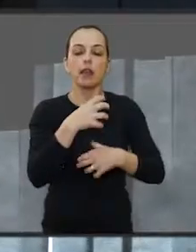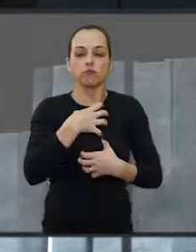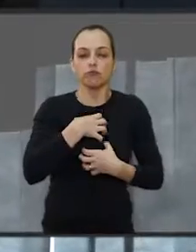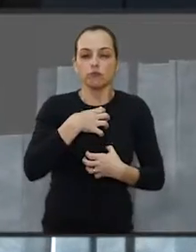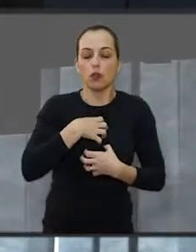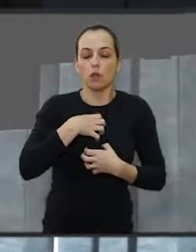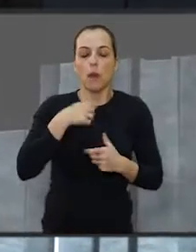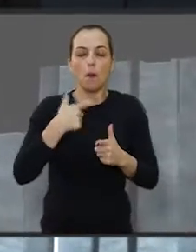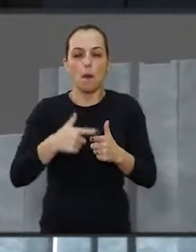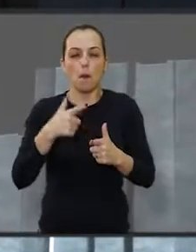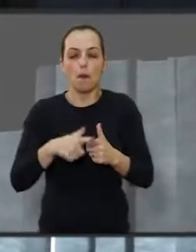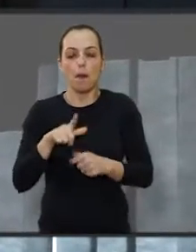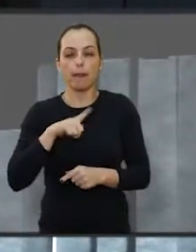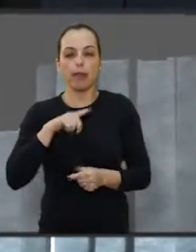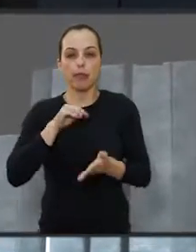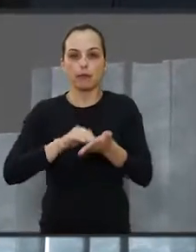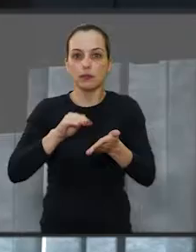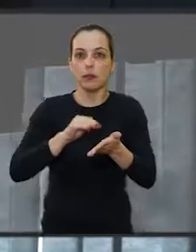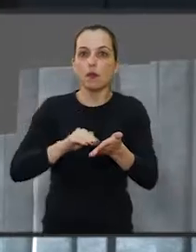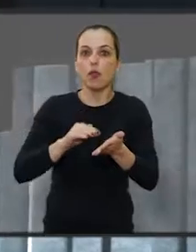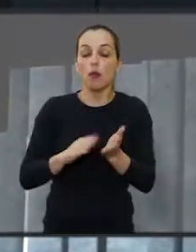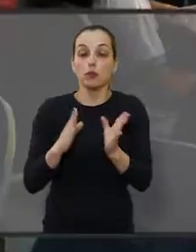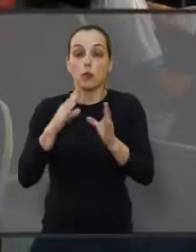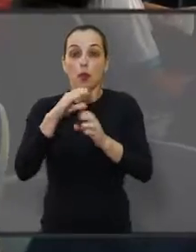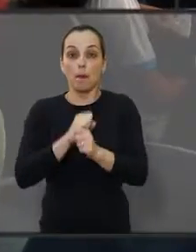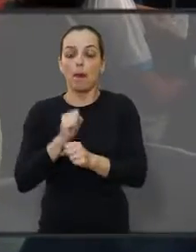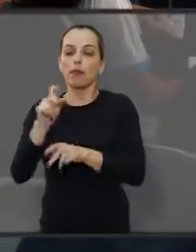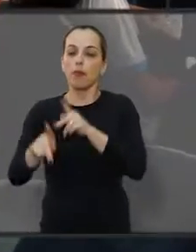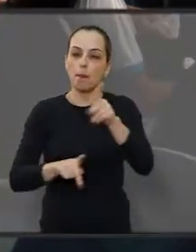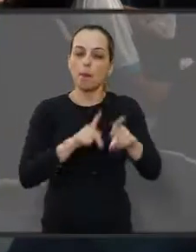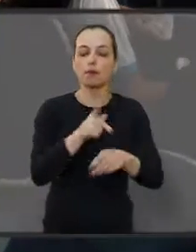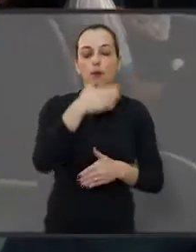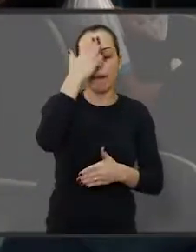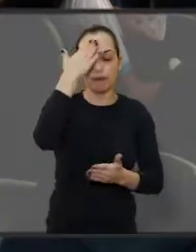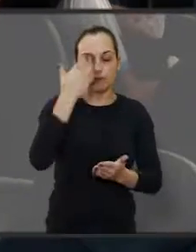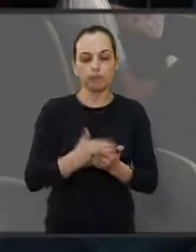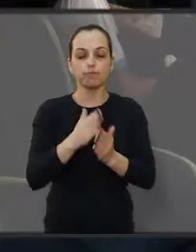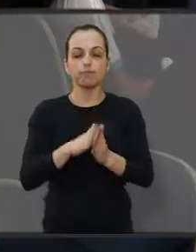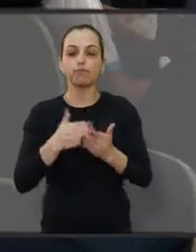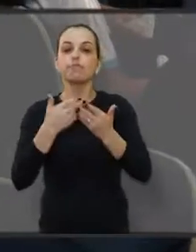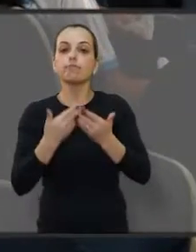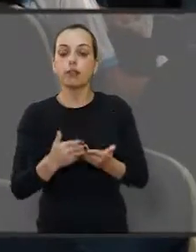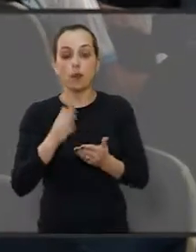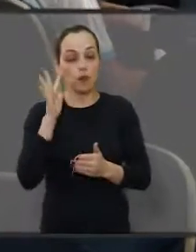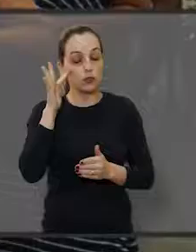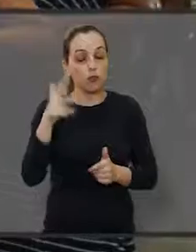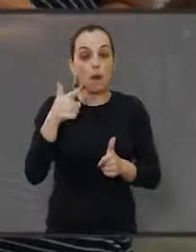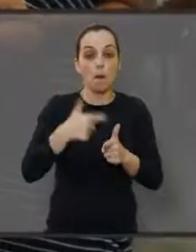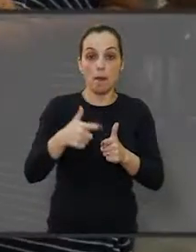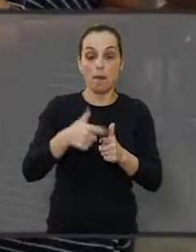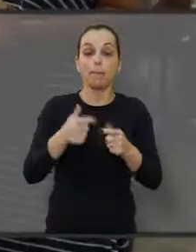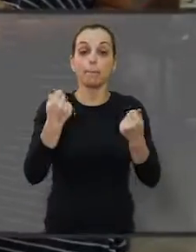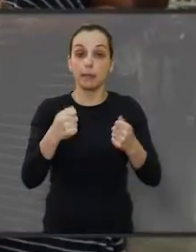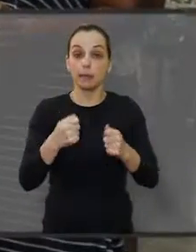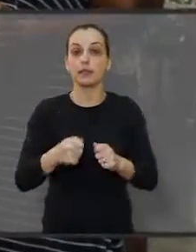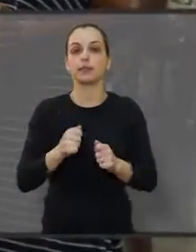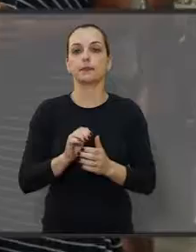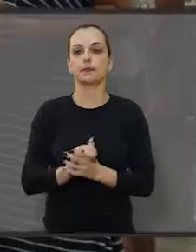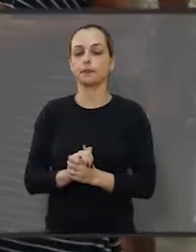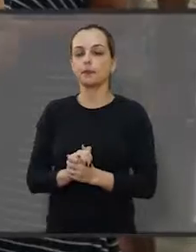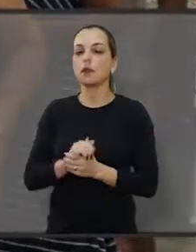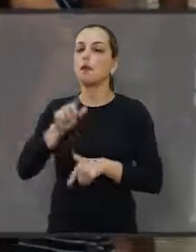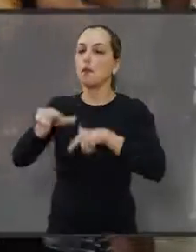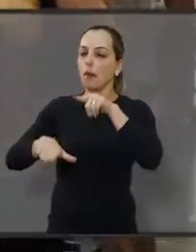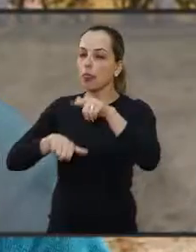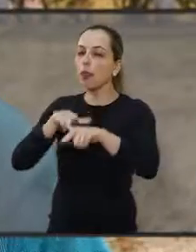e sensível ao problema enfrentado pelos escritórios e pela população em geral, acredita que o seu requerimento resolve o que era uma